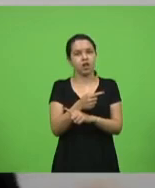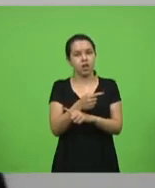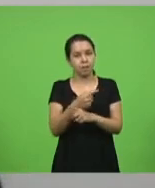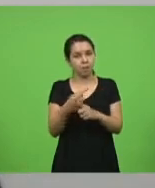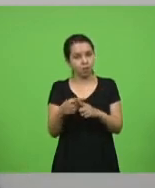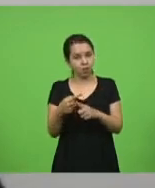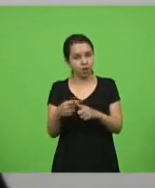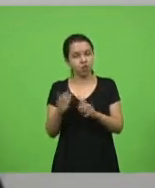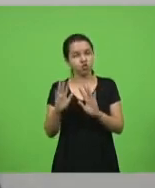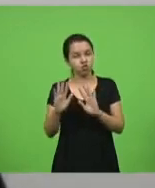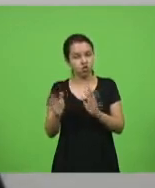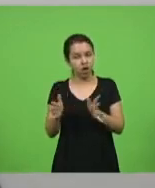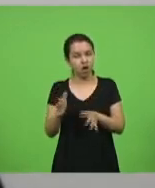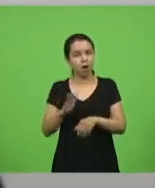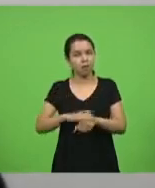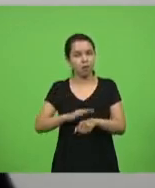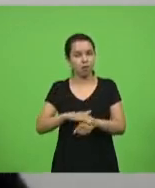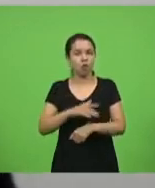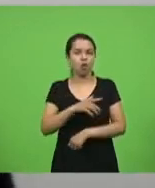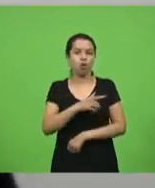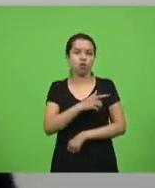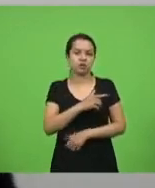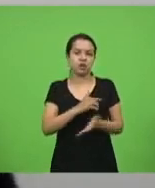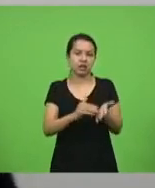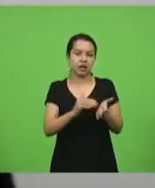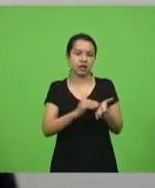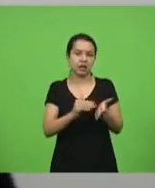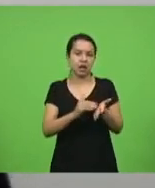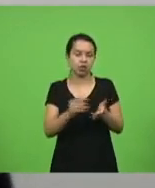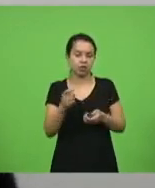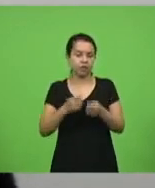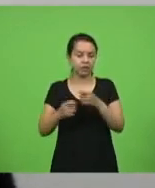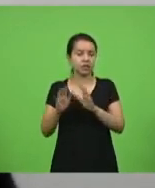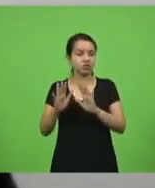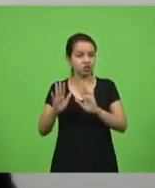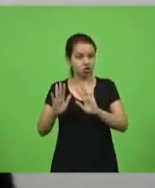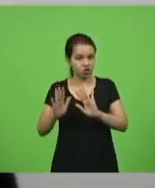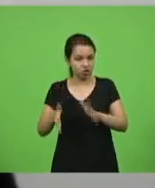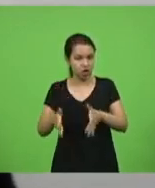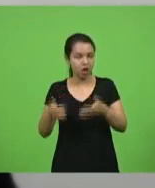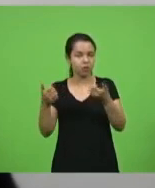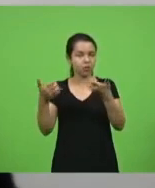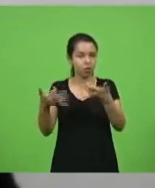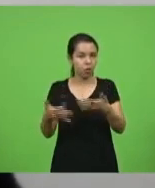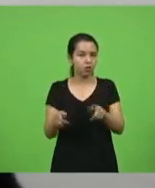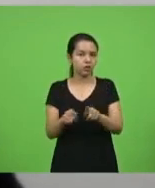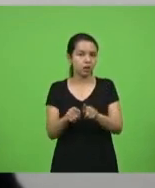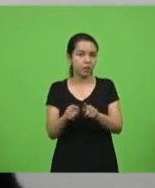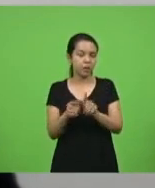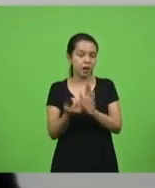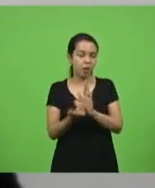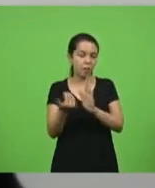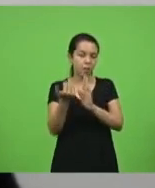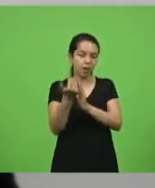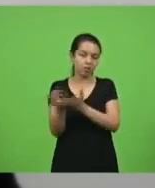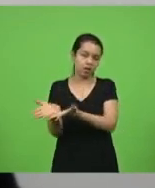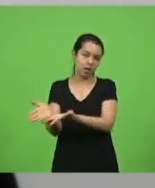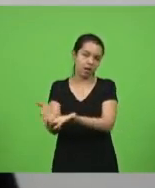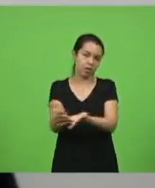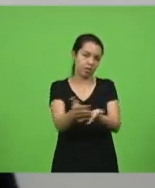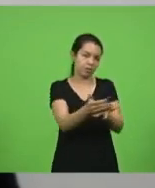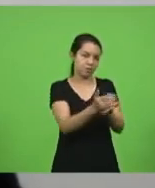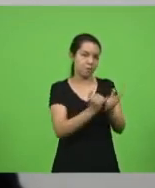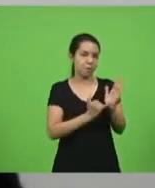públicas do próprio secretário da Fazenda, bem como pelo aumento da arrecadação no último ano. A medida